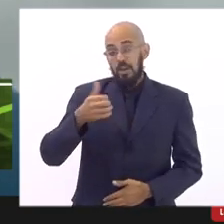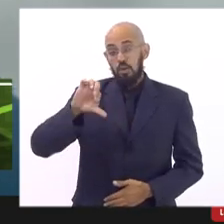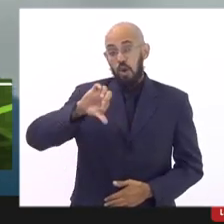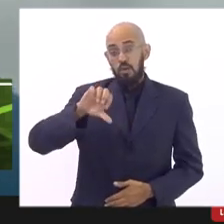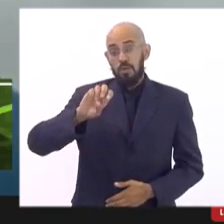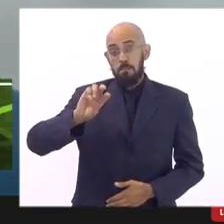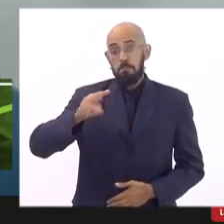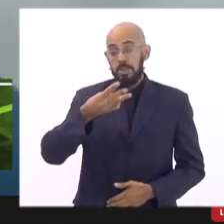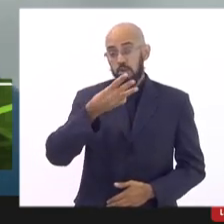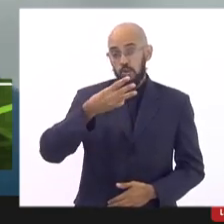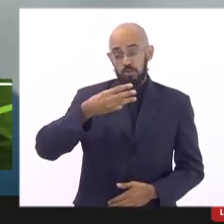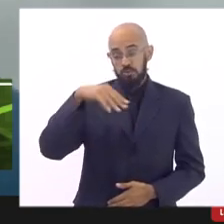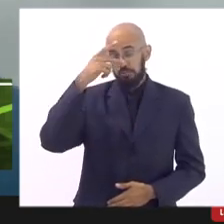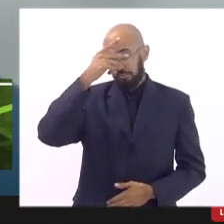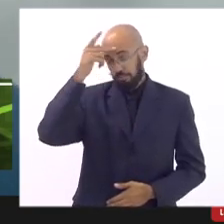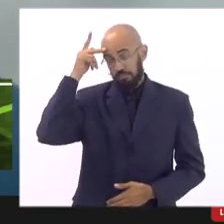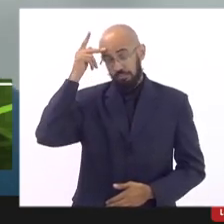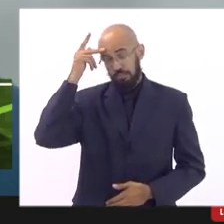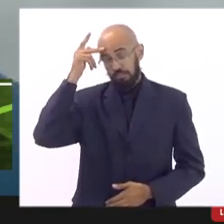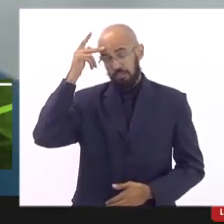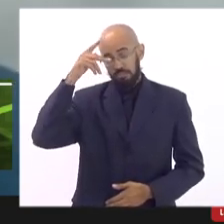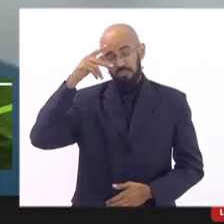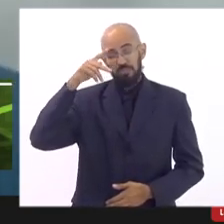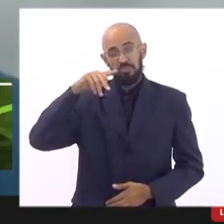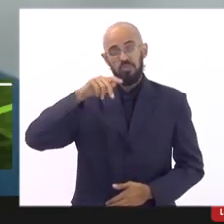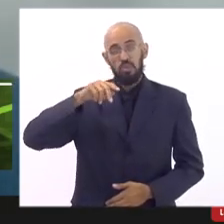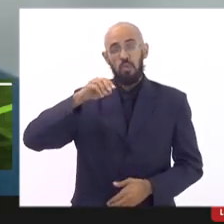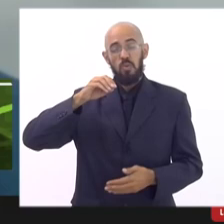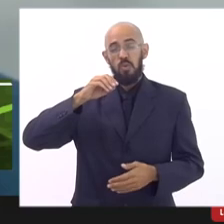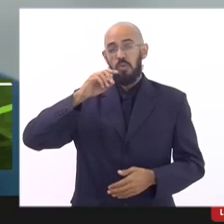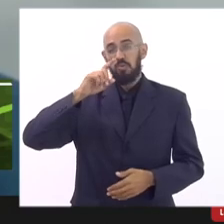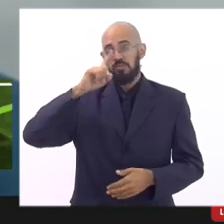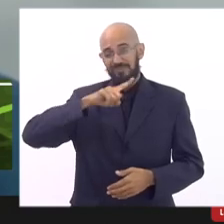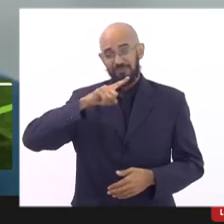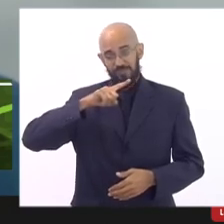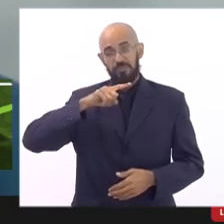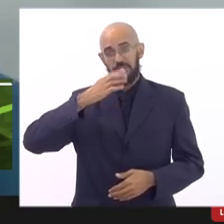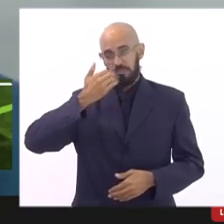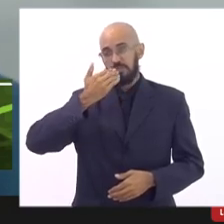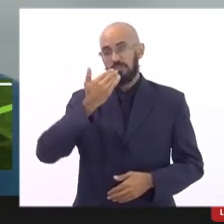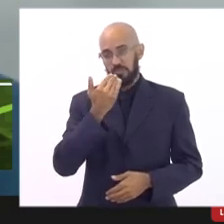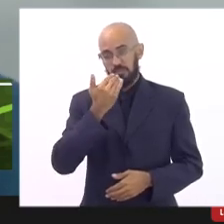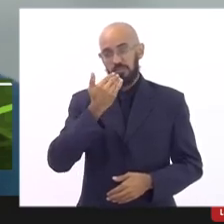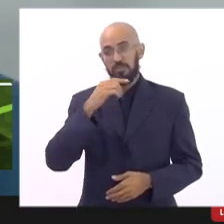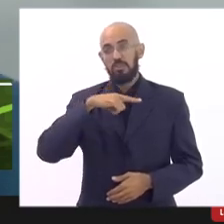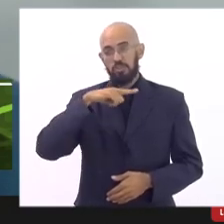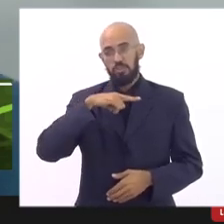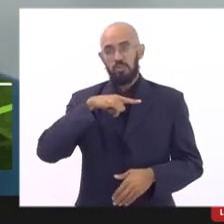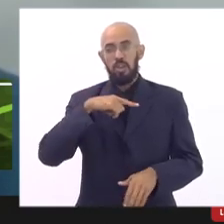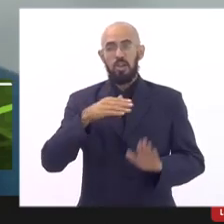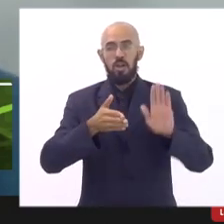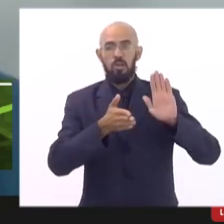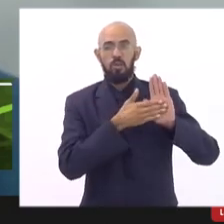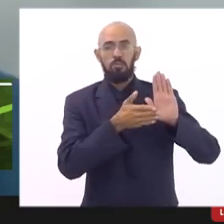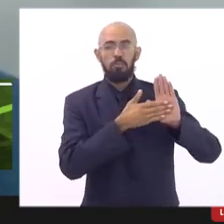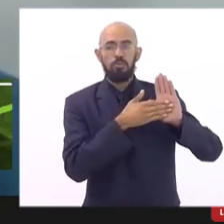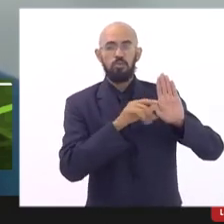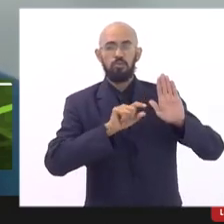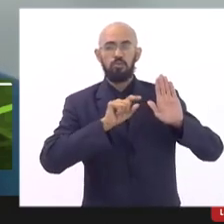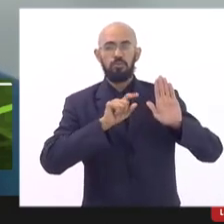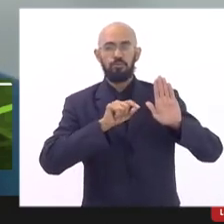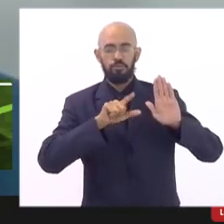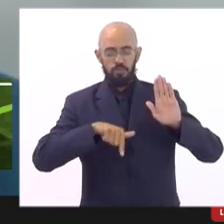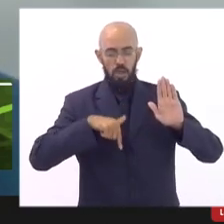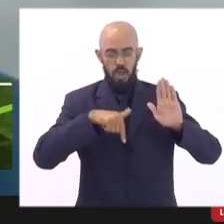em estado de segurança alimentar e a gente tem um compromisso na Defensoria de atuar